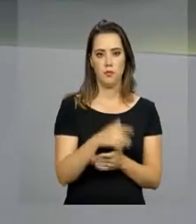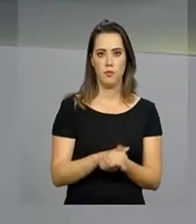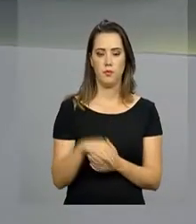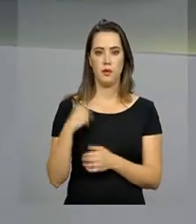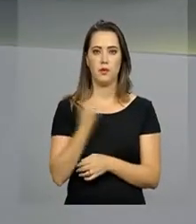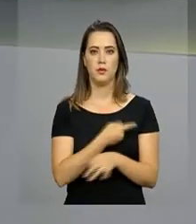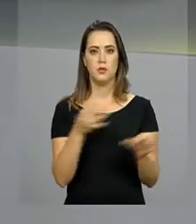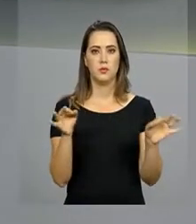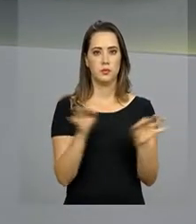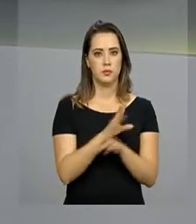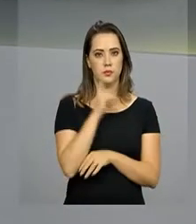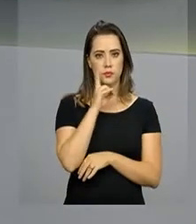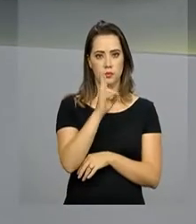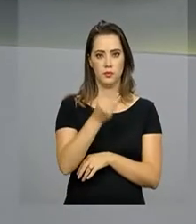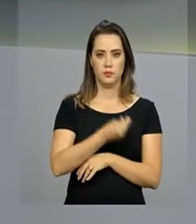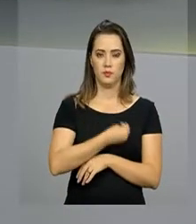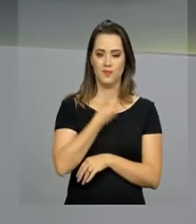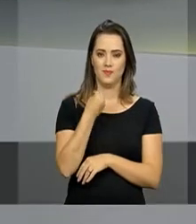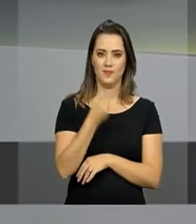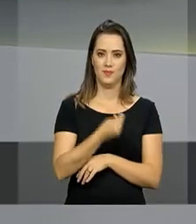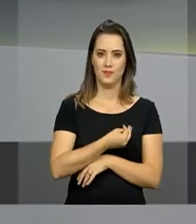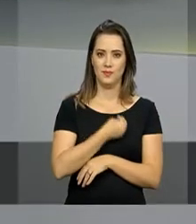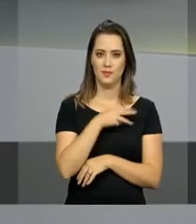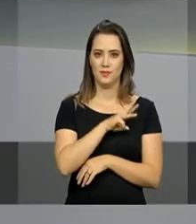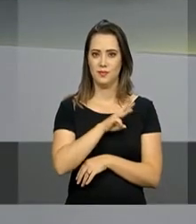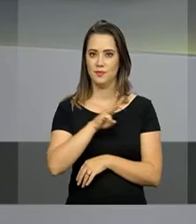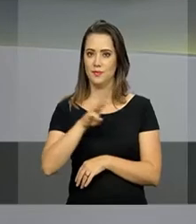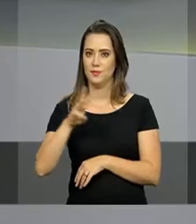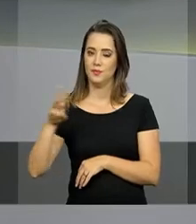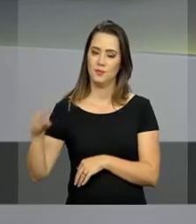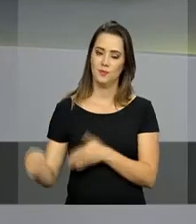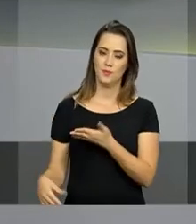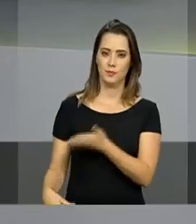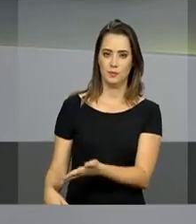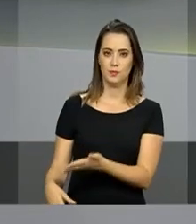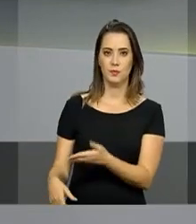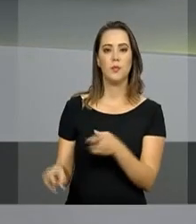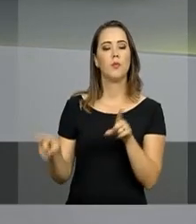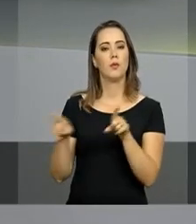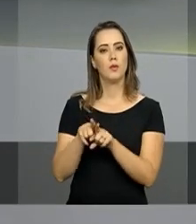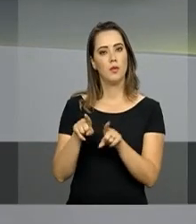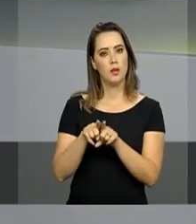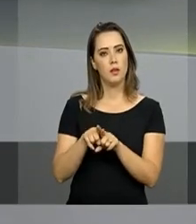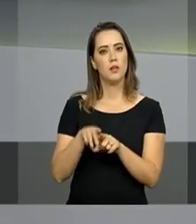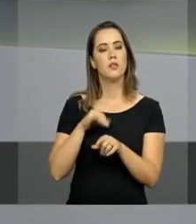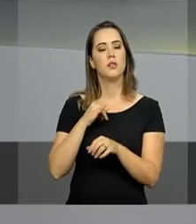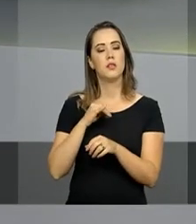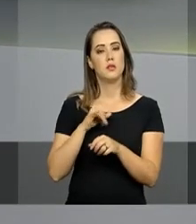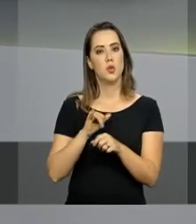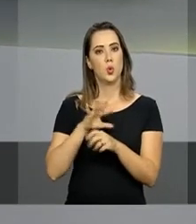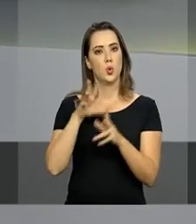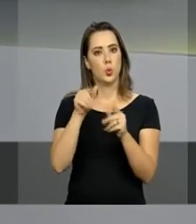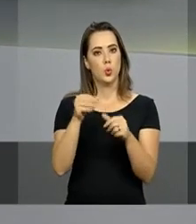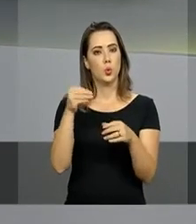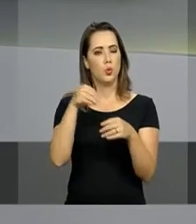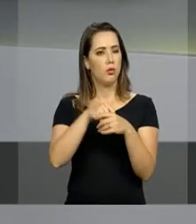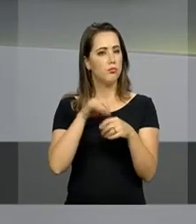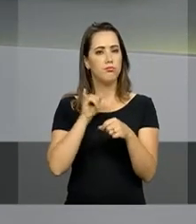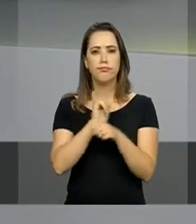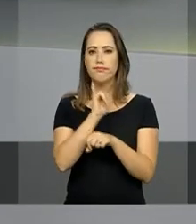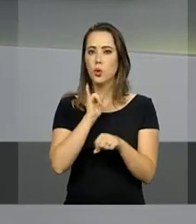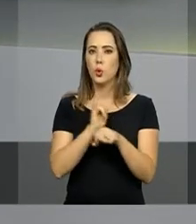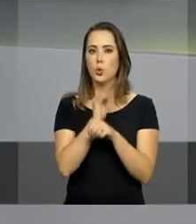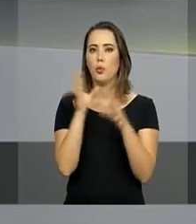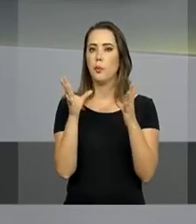Nós ficamos por aqui. Você acompanha a nossa programação ao vivo pelo site da NBR na internet. Todas as reportagens